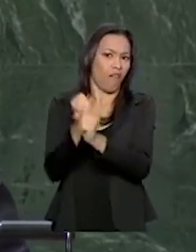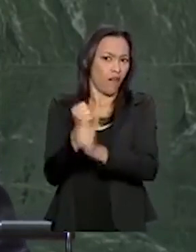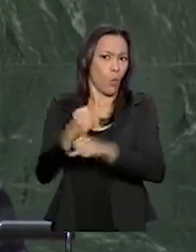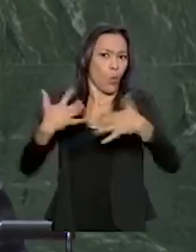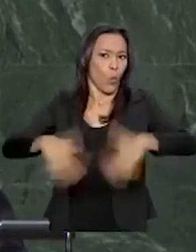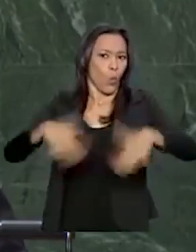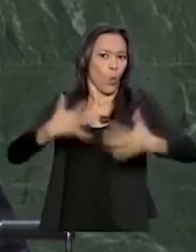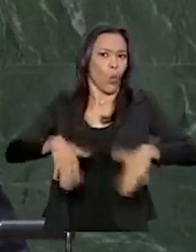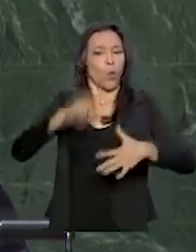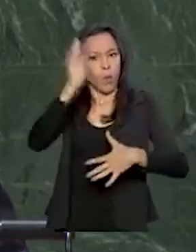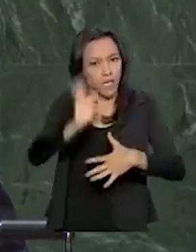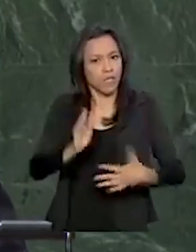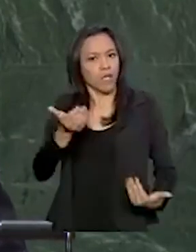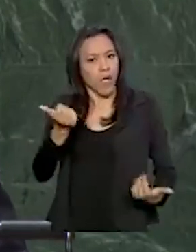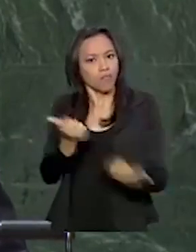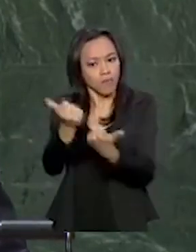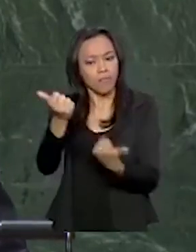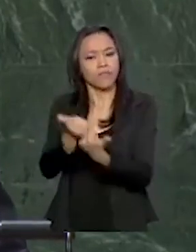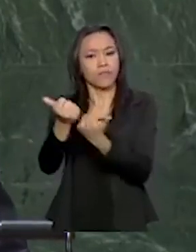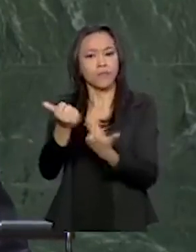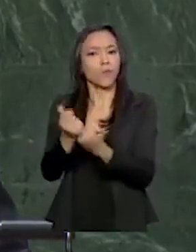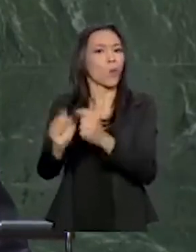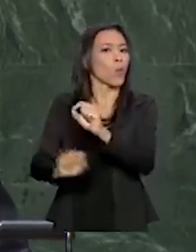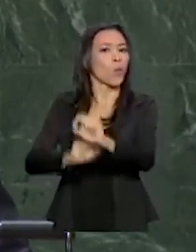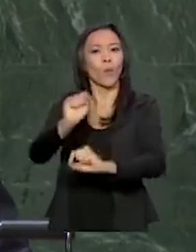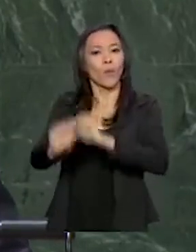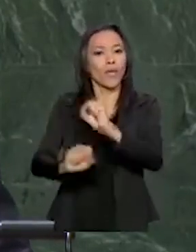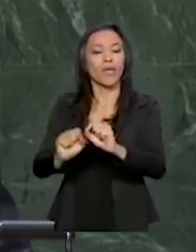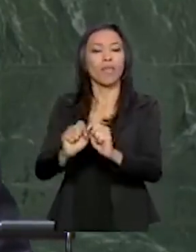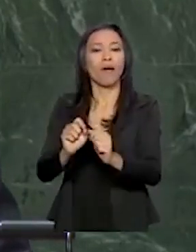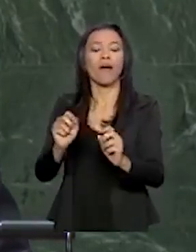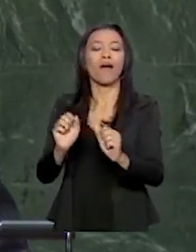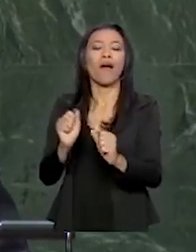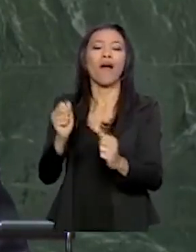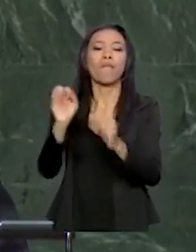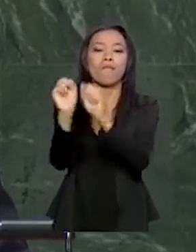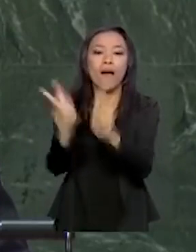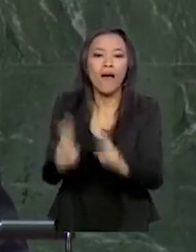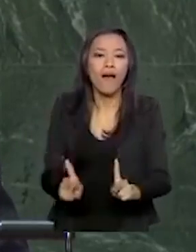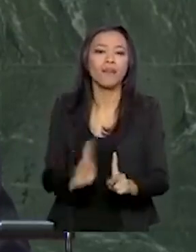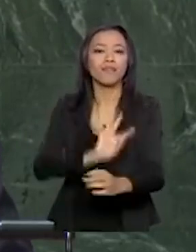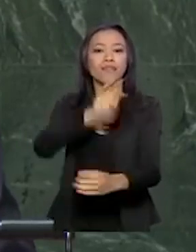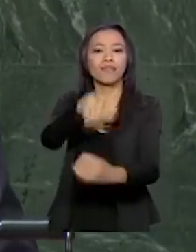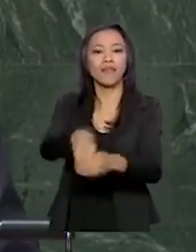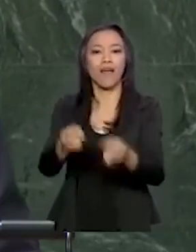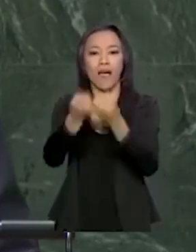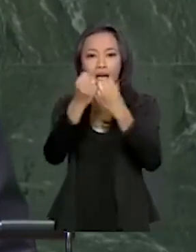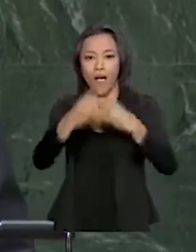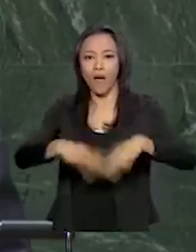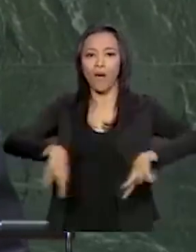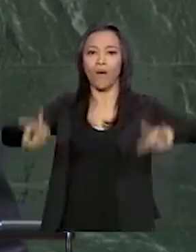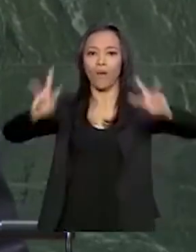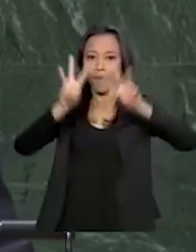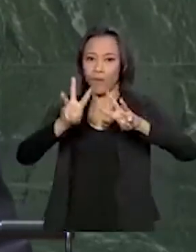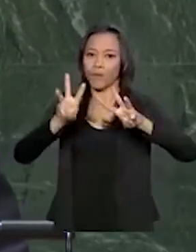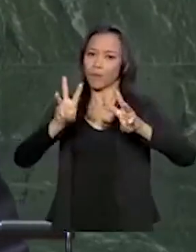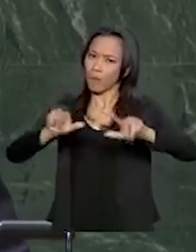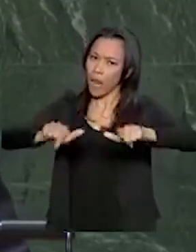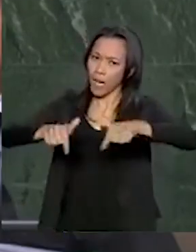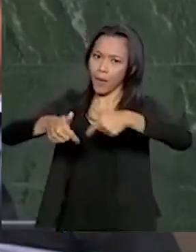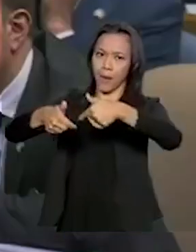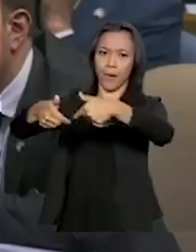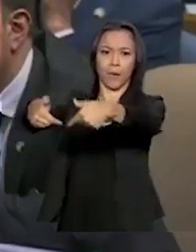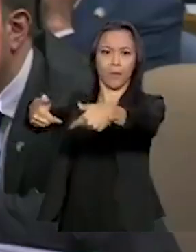efetiva para as operações de manutenção da paz das Nações Unidas. Apoiamos